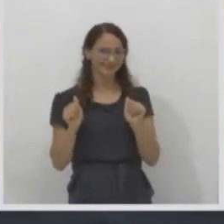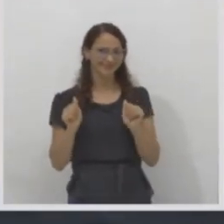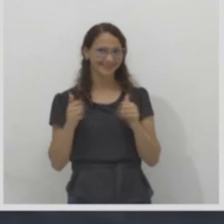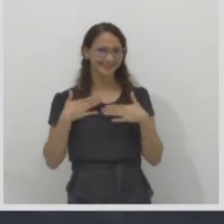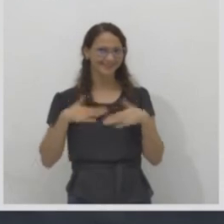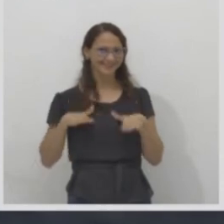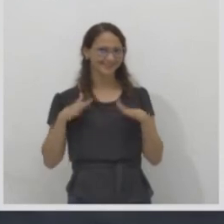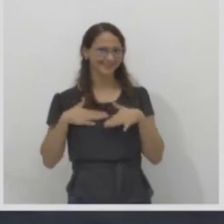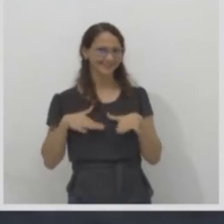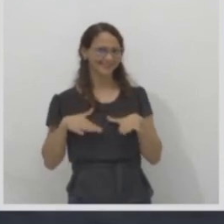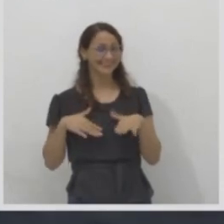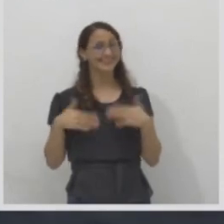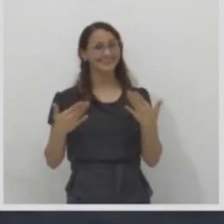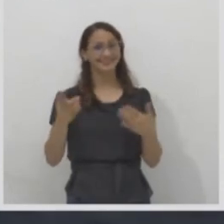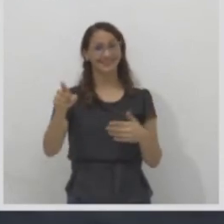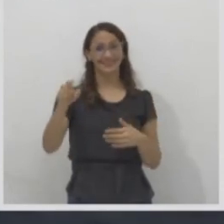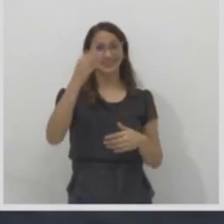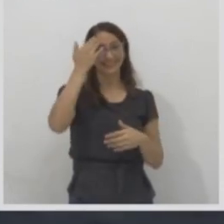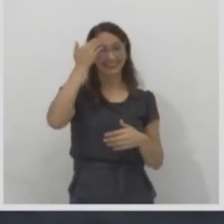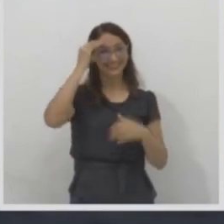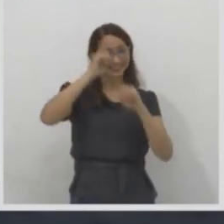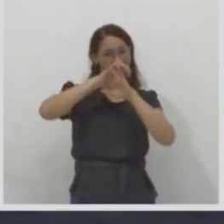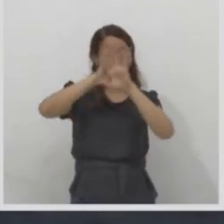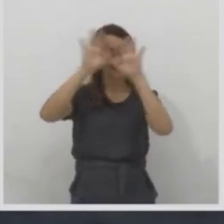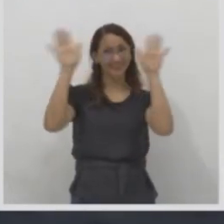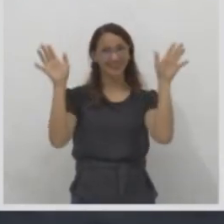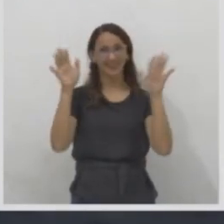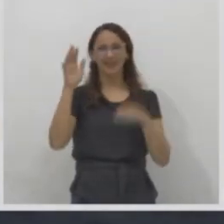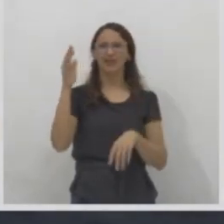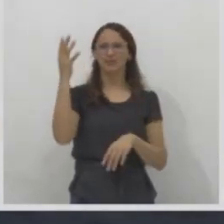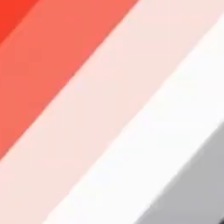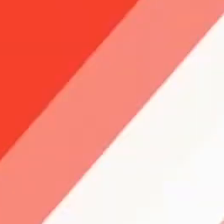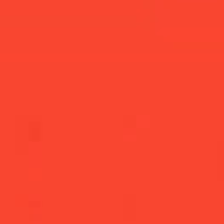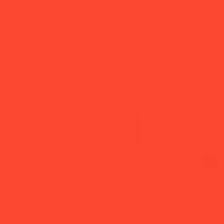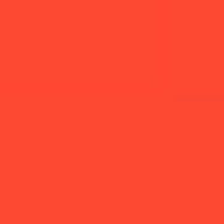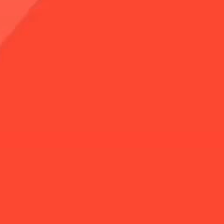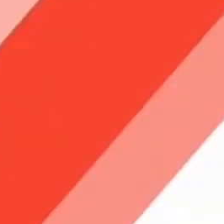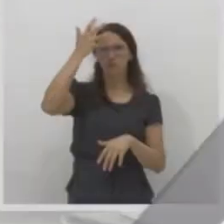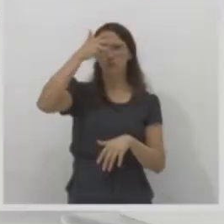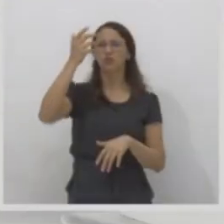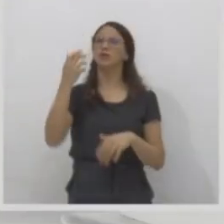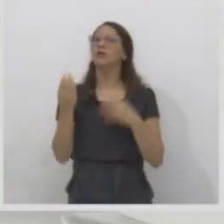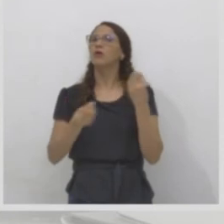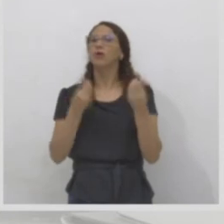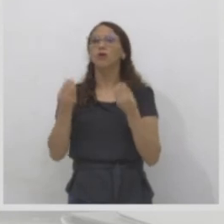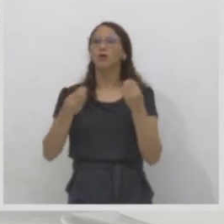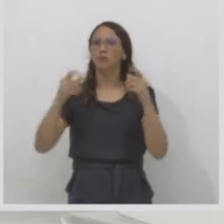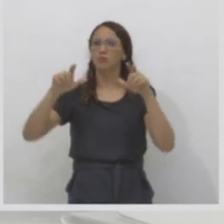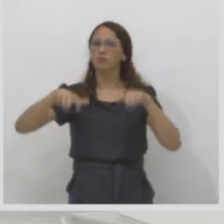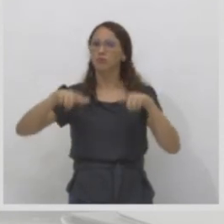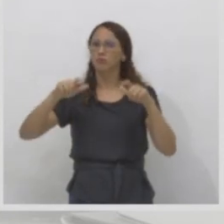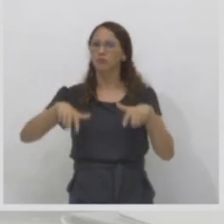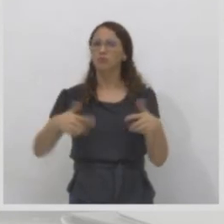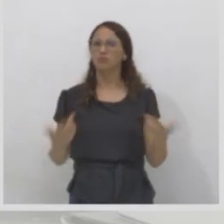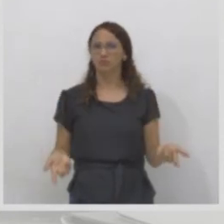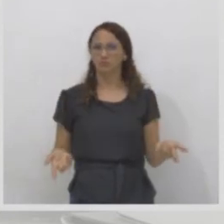como está localizado os refugiados no mundo. Vamos fazer um breve exercício?